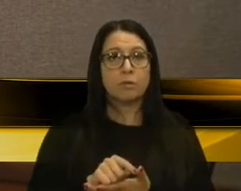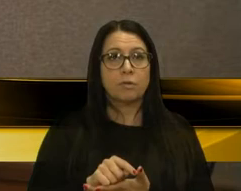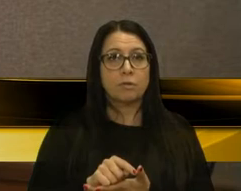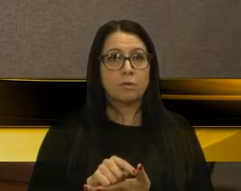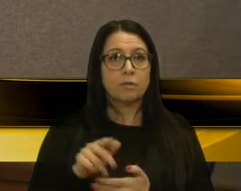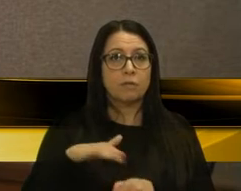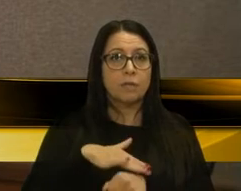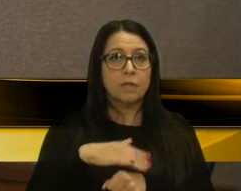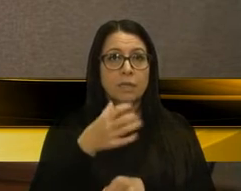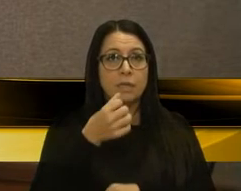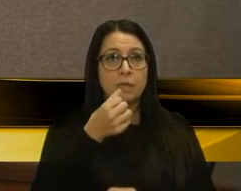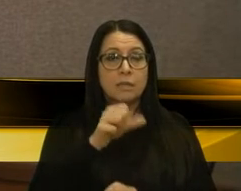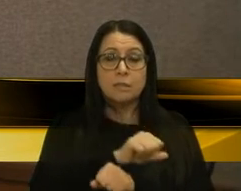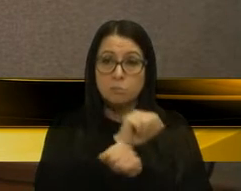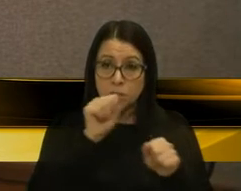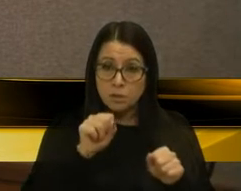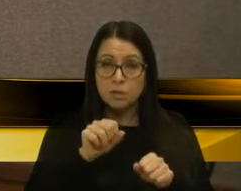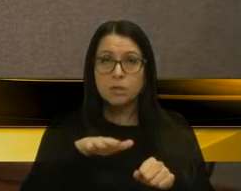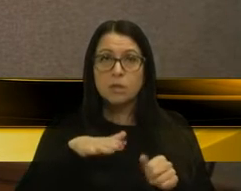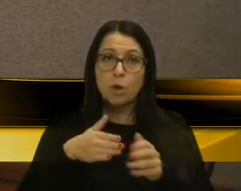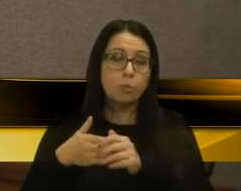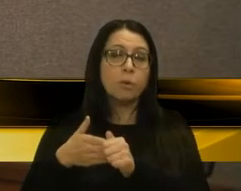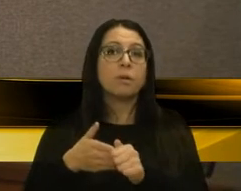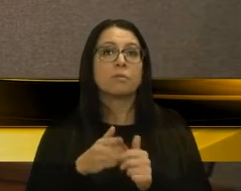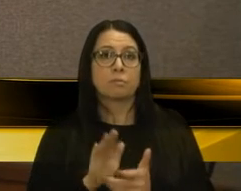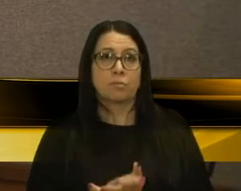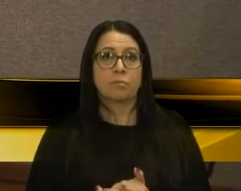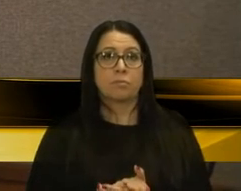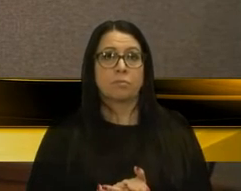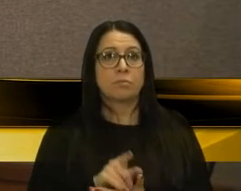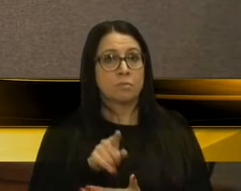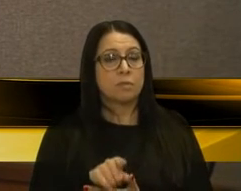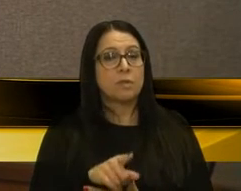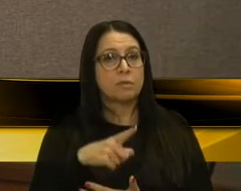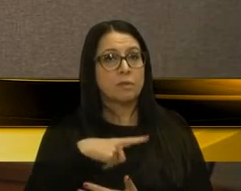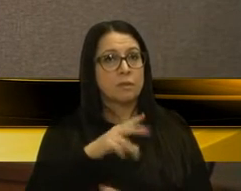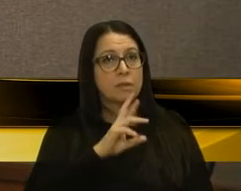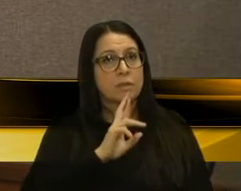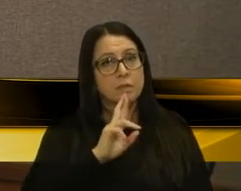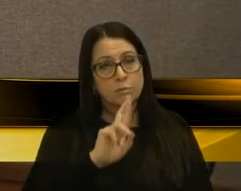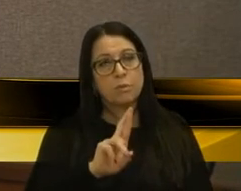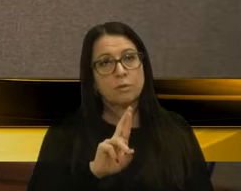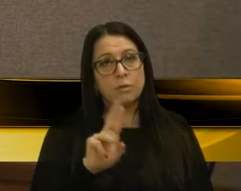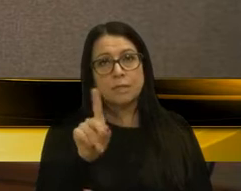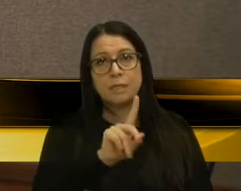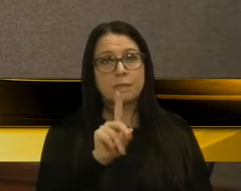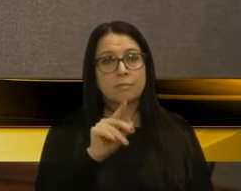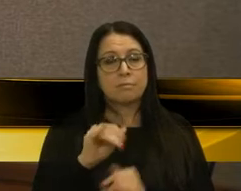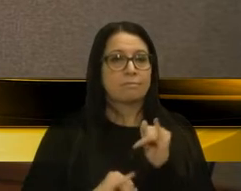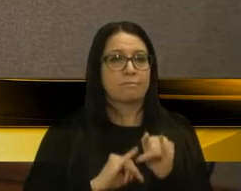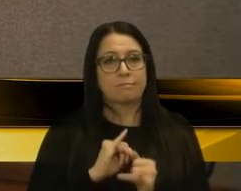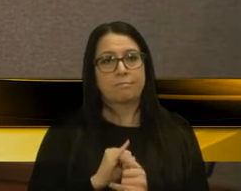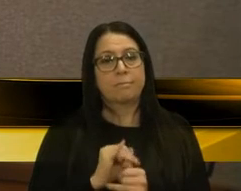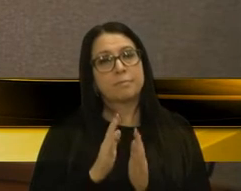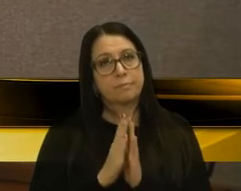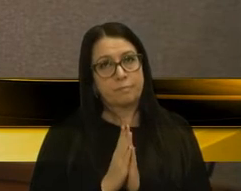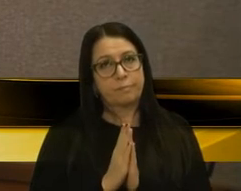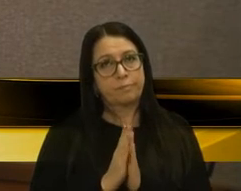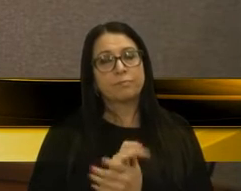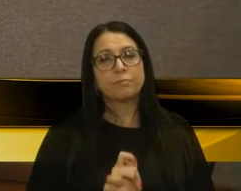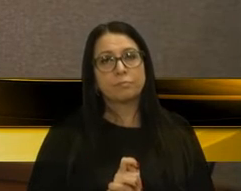acompanhar, que aí ela vai ter a resposta, e não pela internet. Por favor, chega.